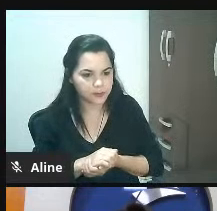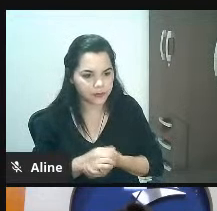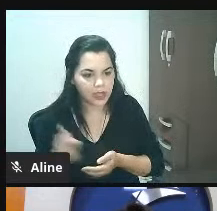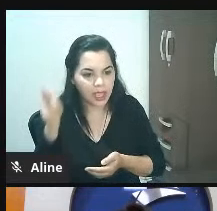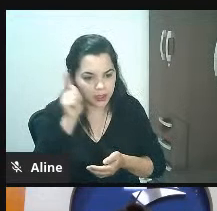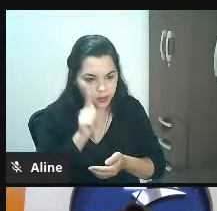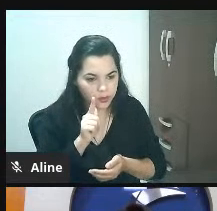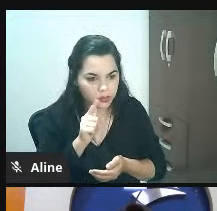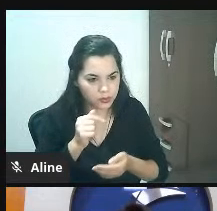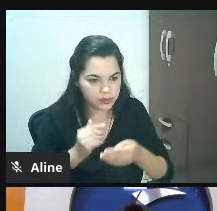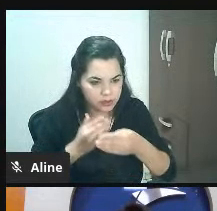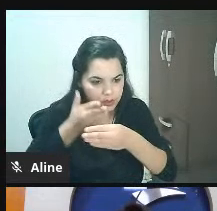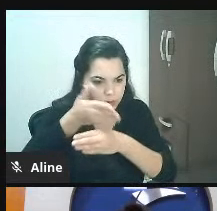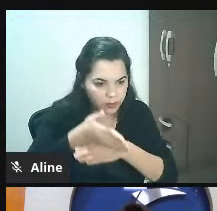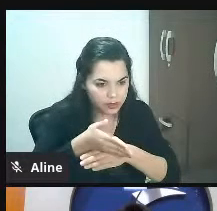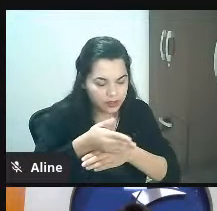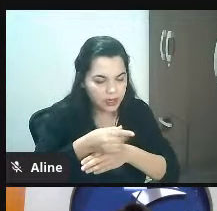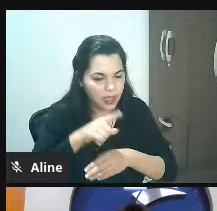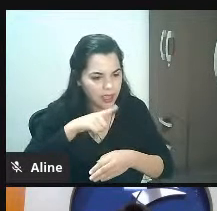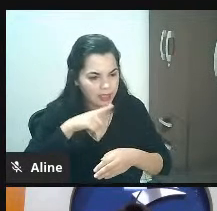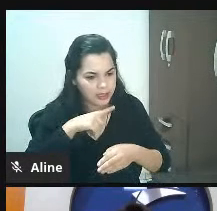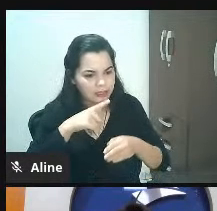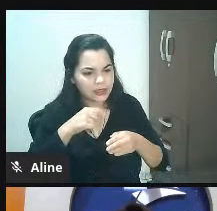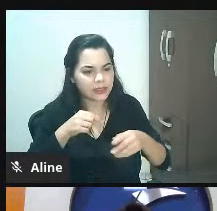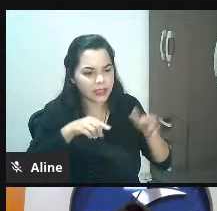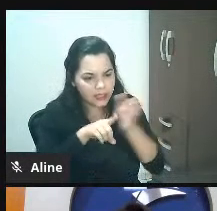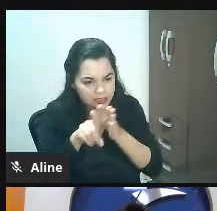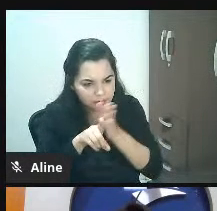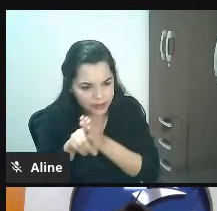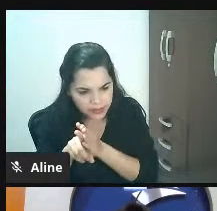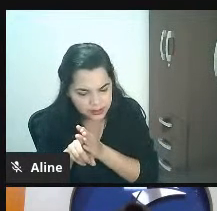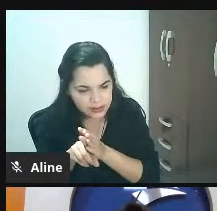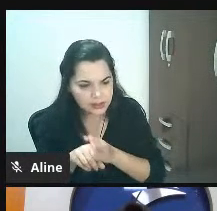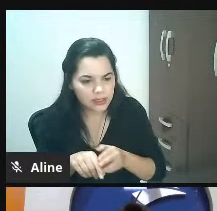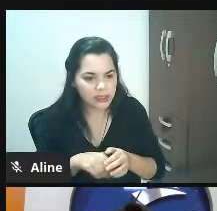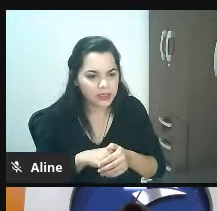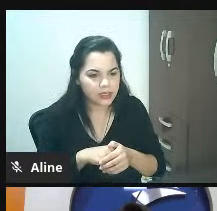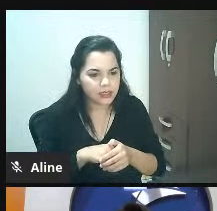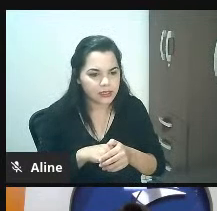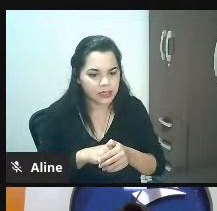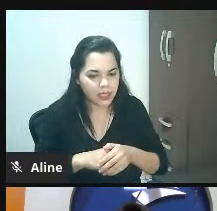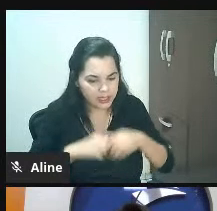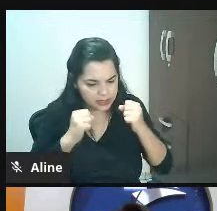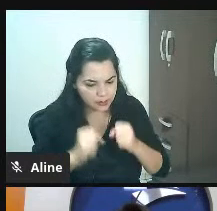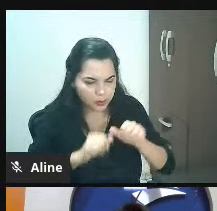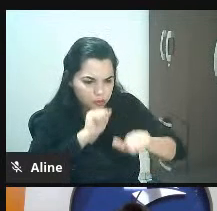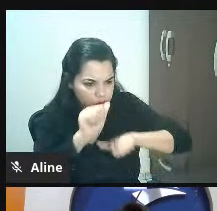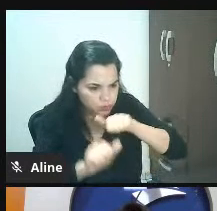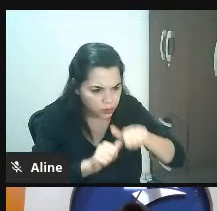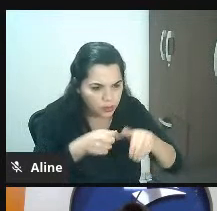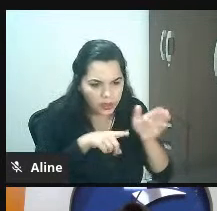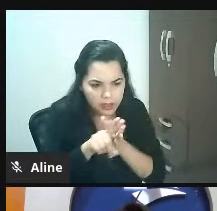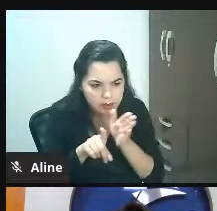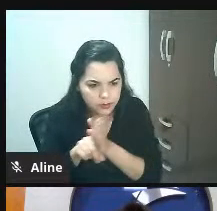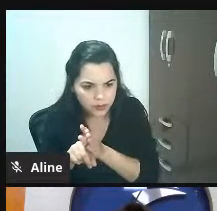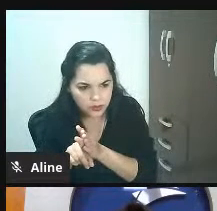Formulário que lá tem várias pesquisas de modelo de pesquisa que você pode trocar as perguntas para você fazer uma pesquisa clica